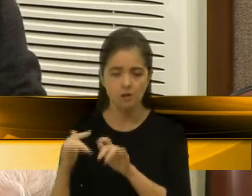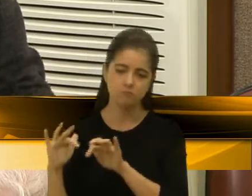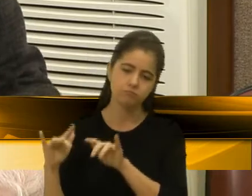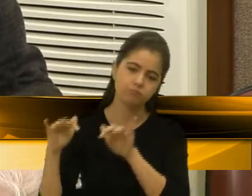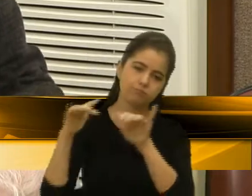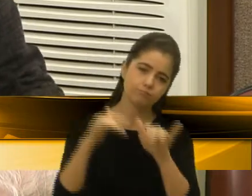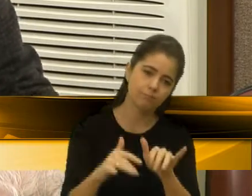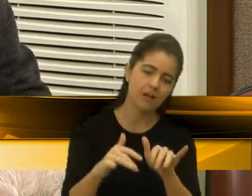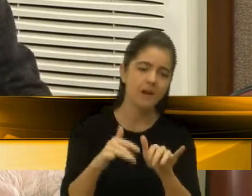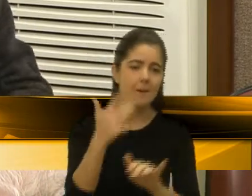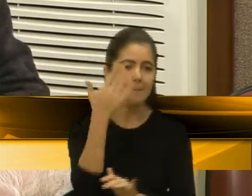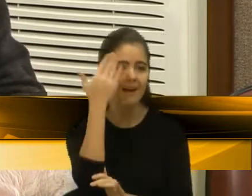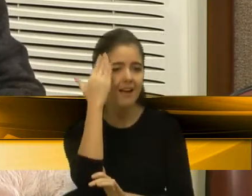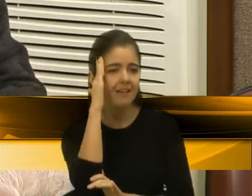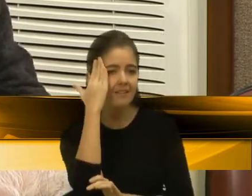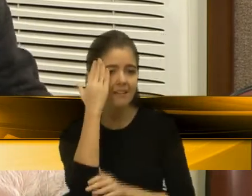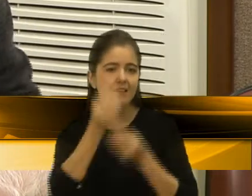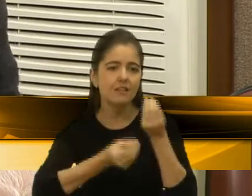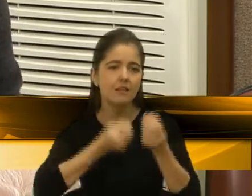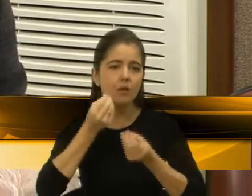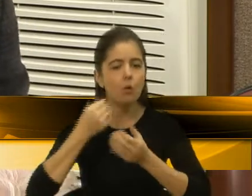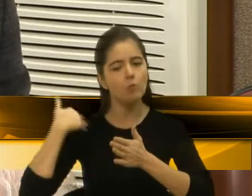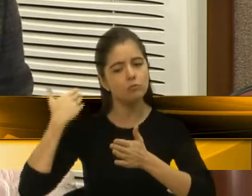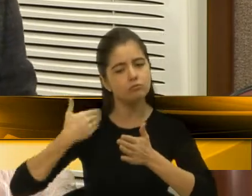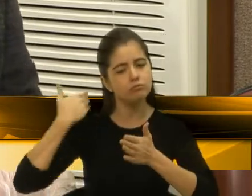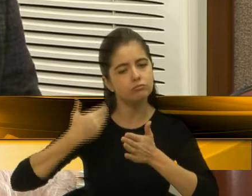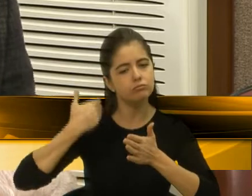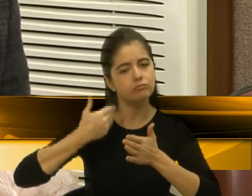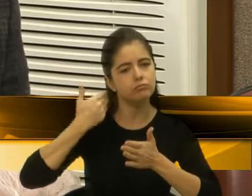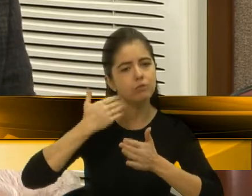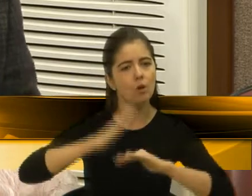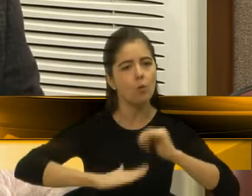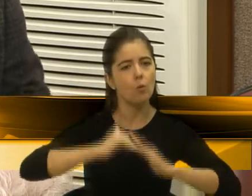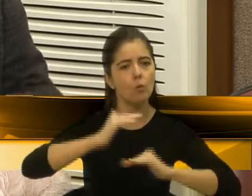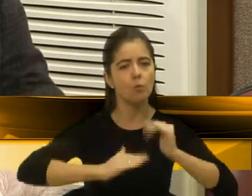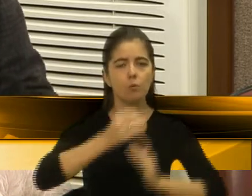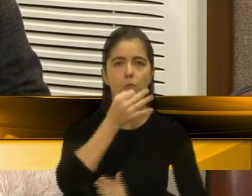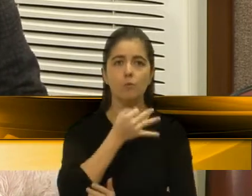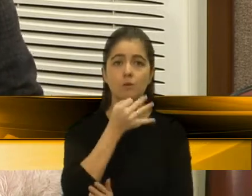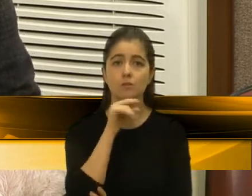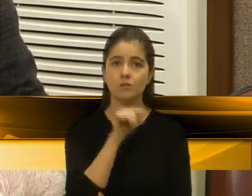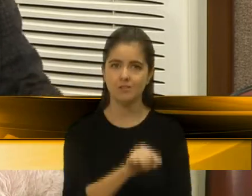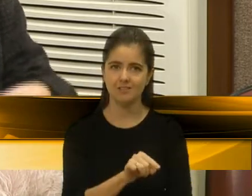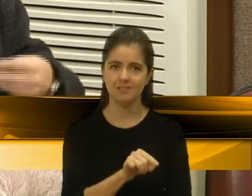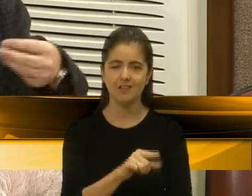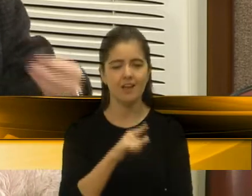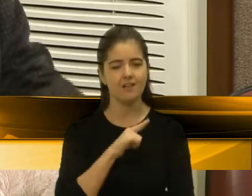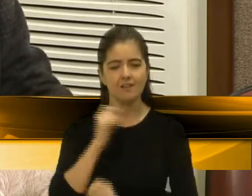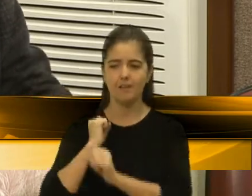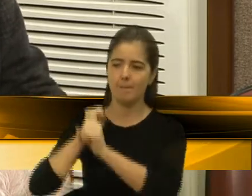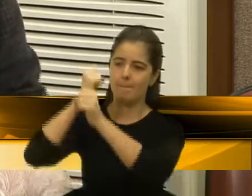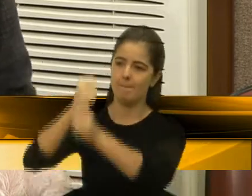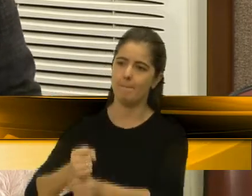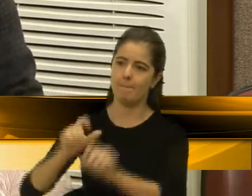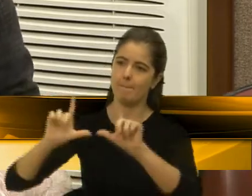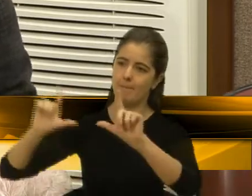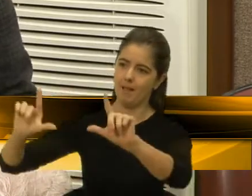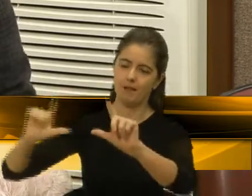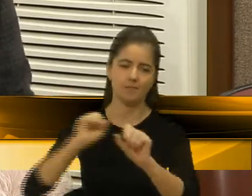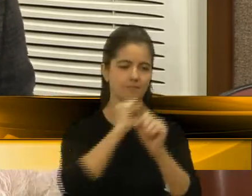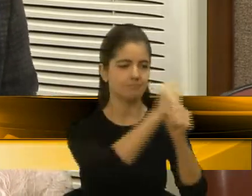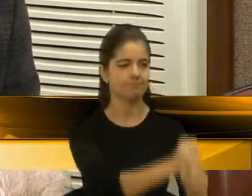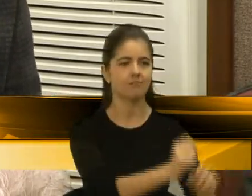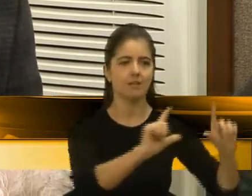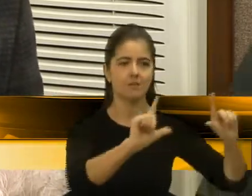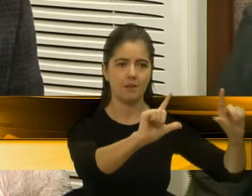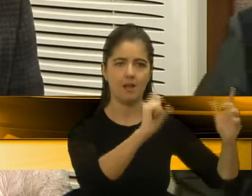entenderem o processo de construção da cidade de Caxias através desses pontos marcados, essas placas que podem vir a partir